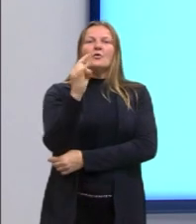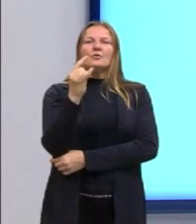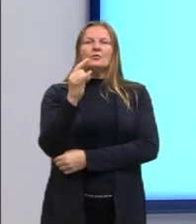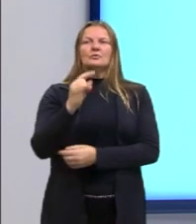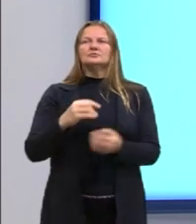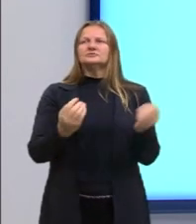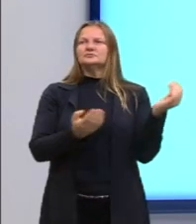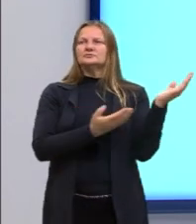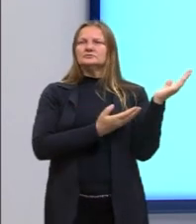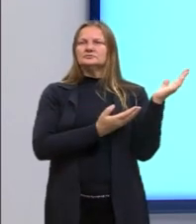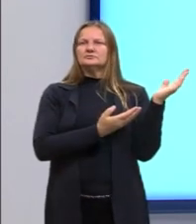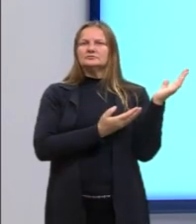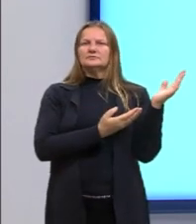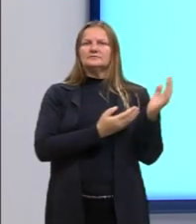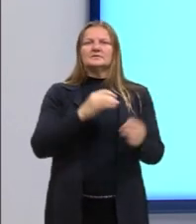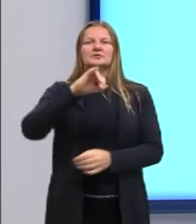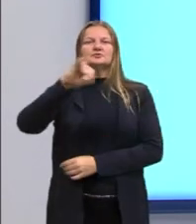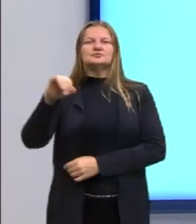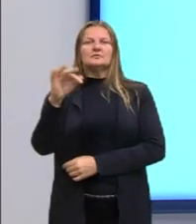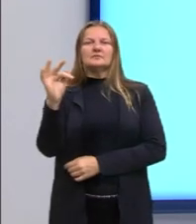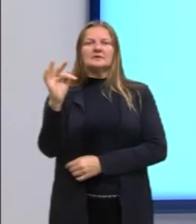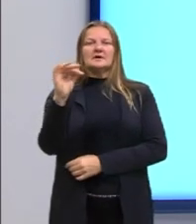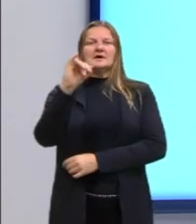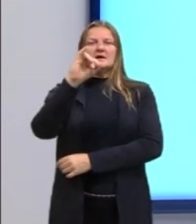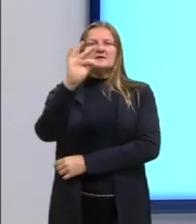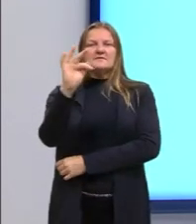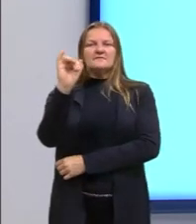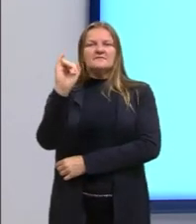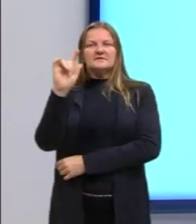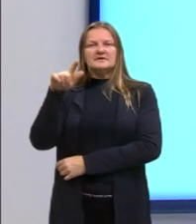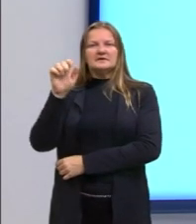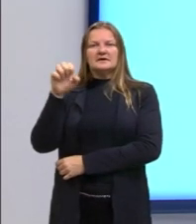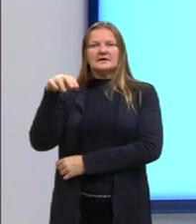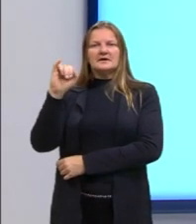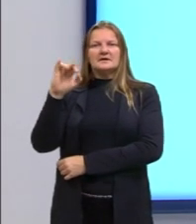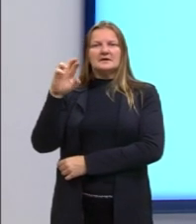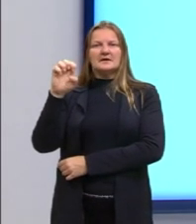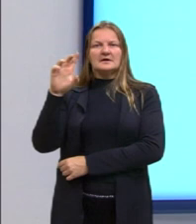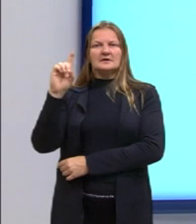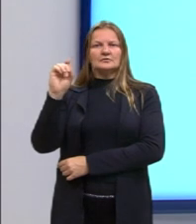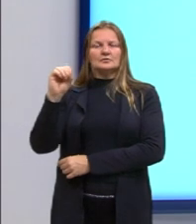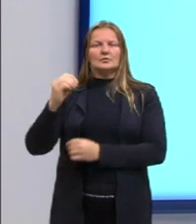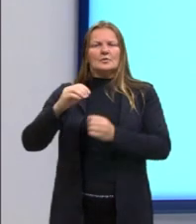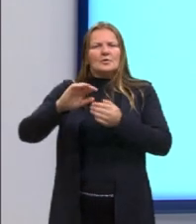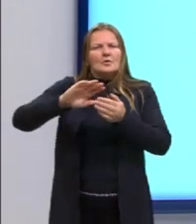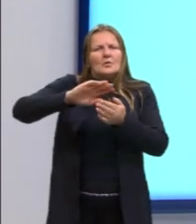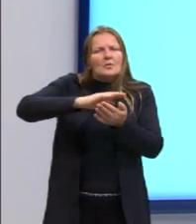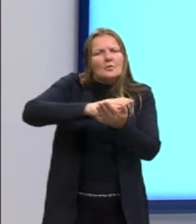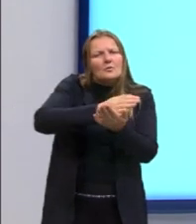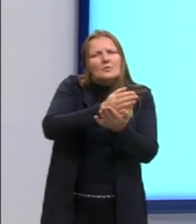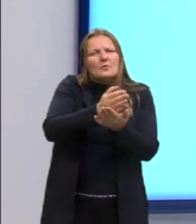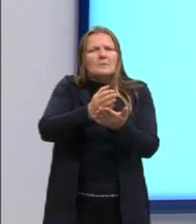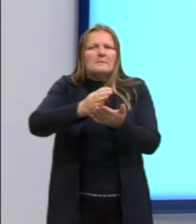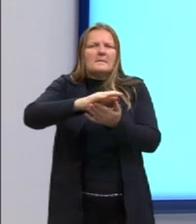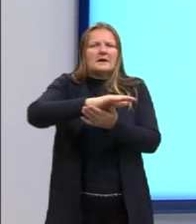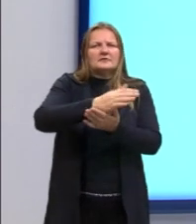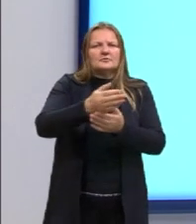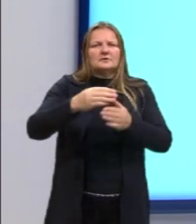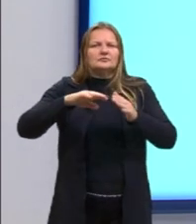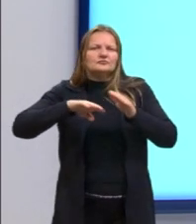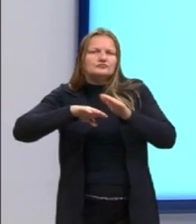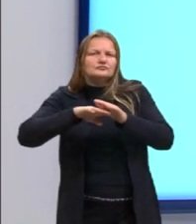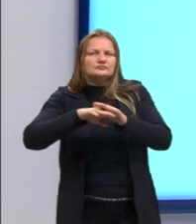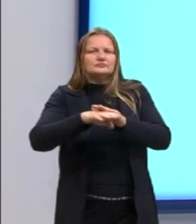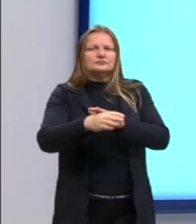aqui na ponta, o Figueiredo, o responsável, então, pela transição, o último ditador